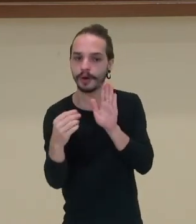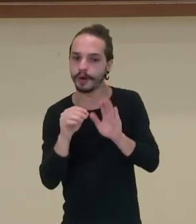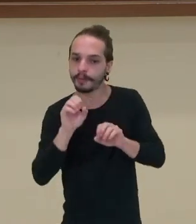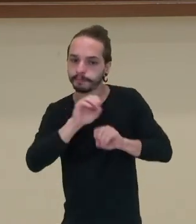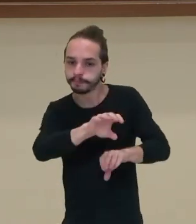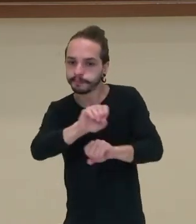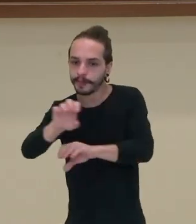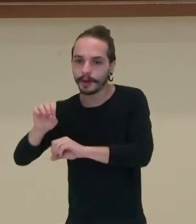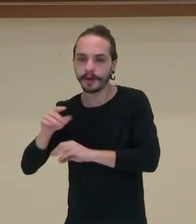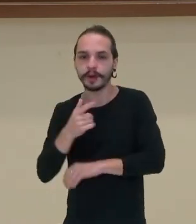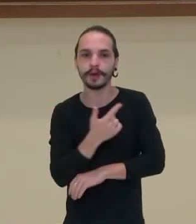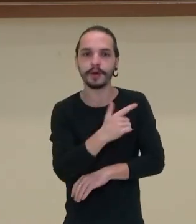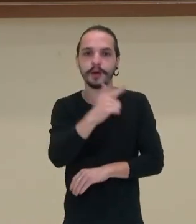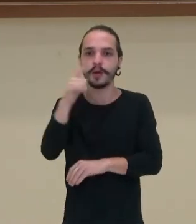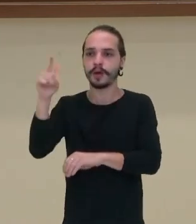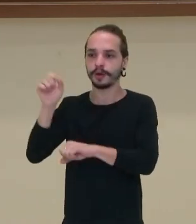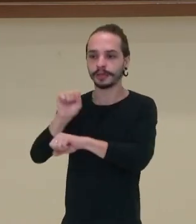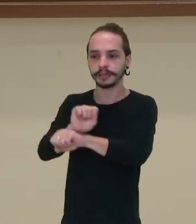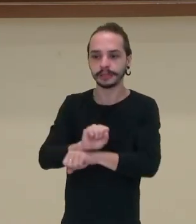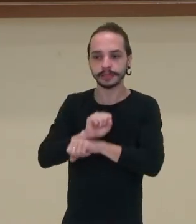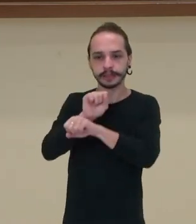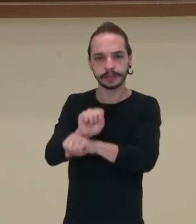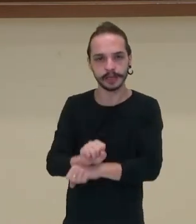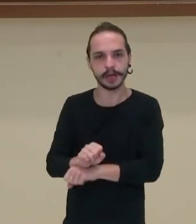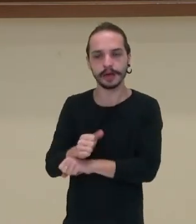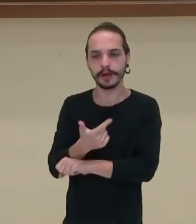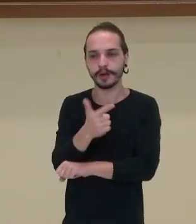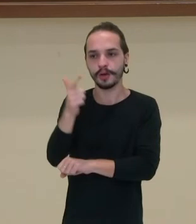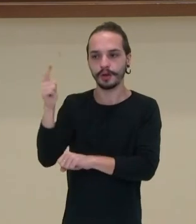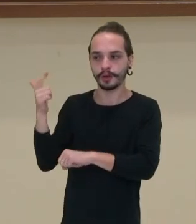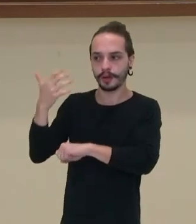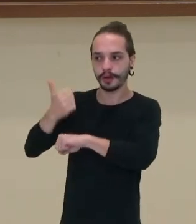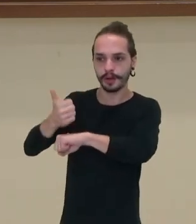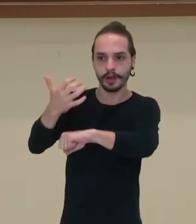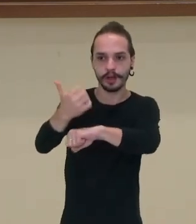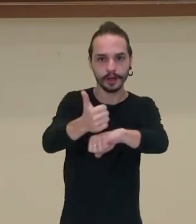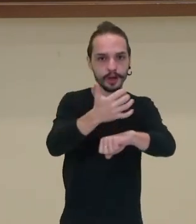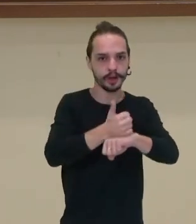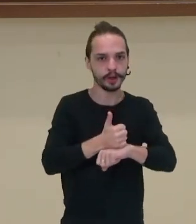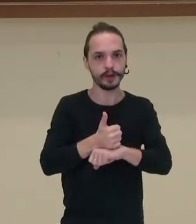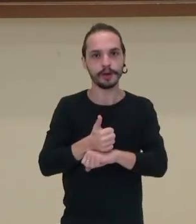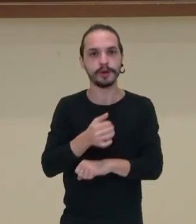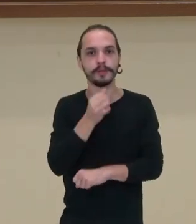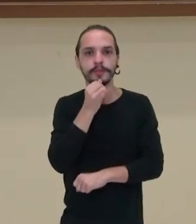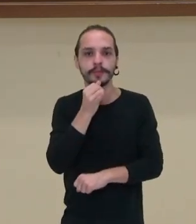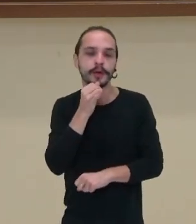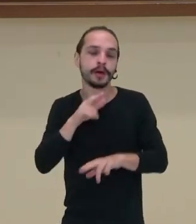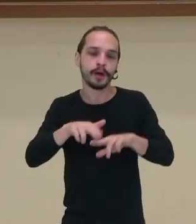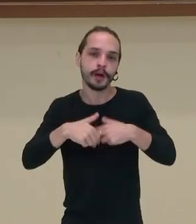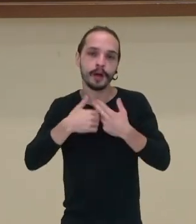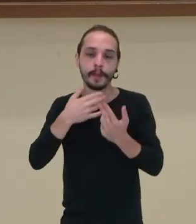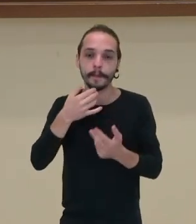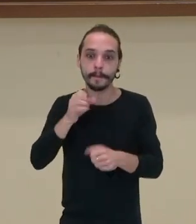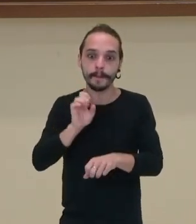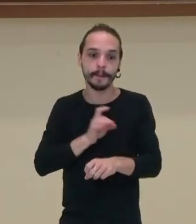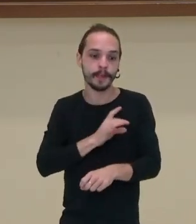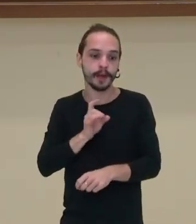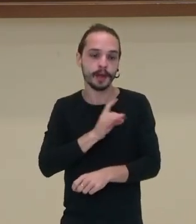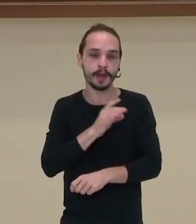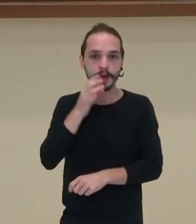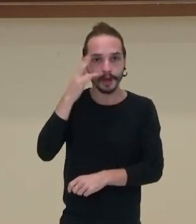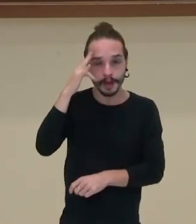orientação para os escravos em outras colônias. Então, surgiu o medo do haitianismo, que os escravos se